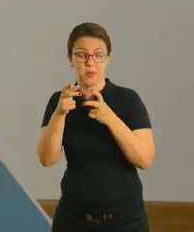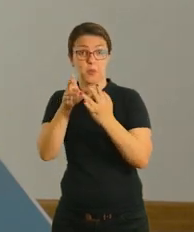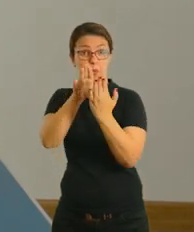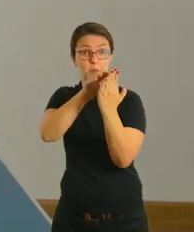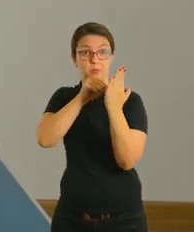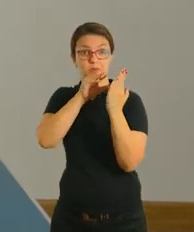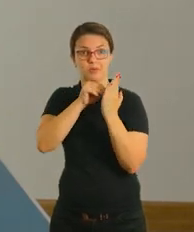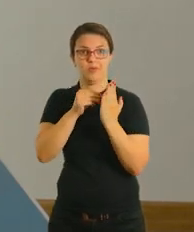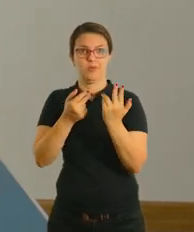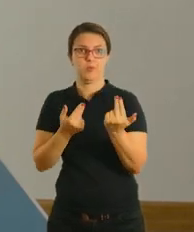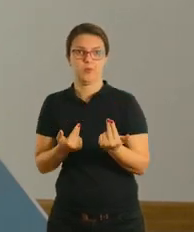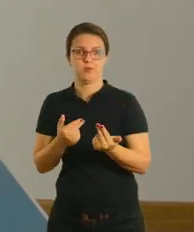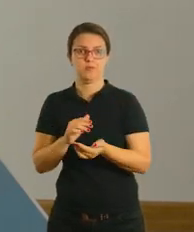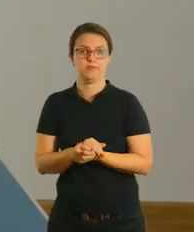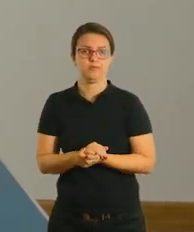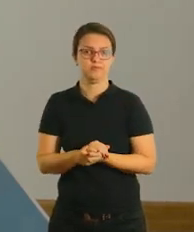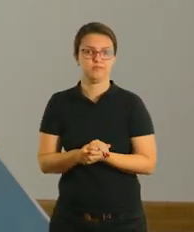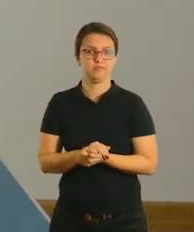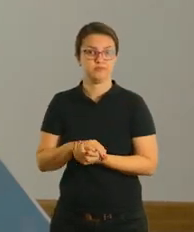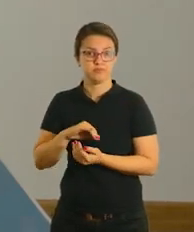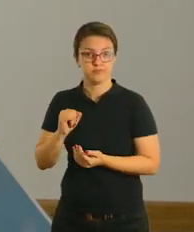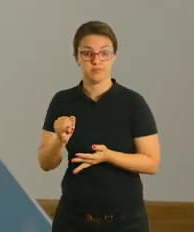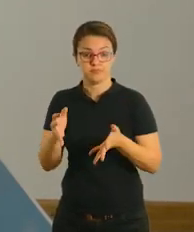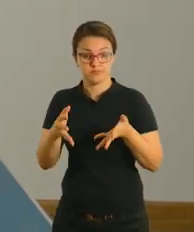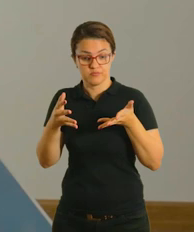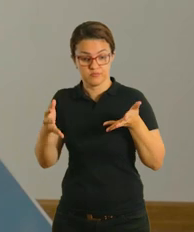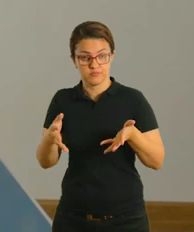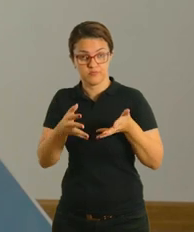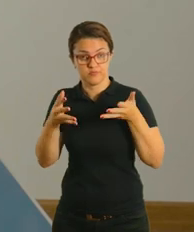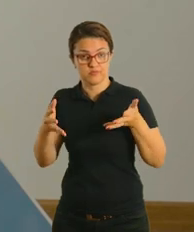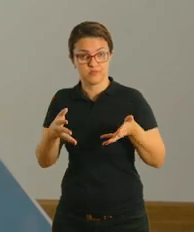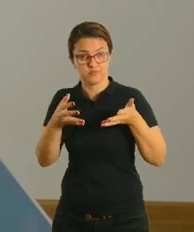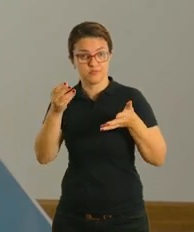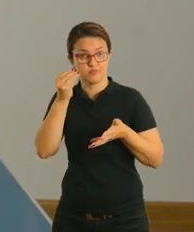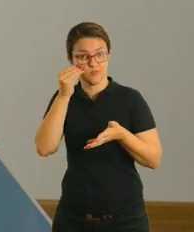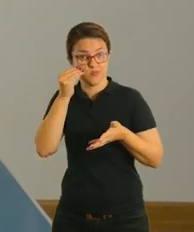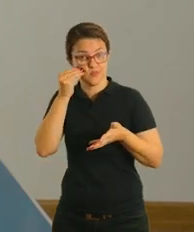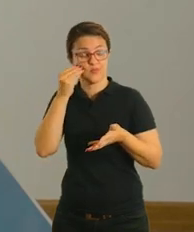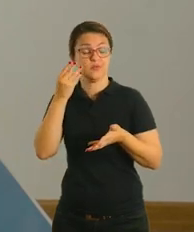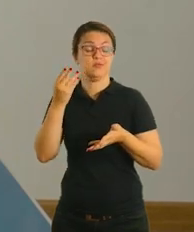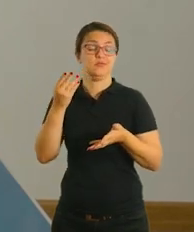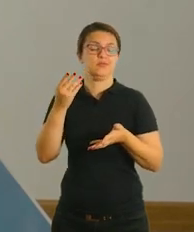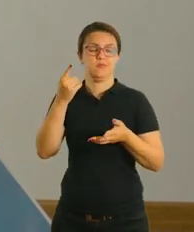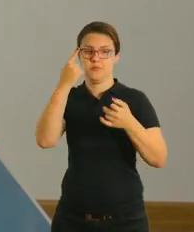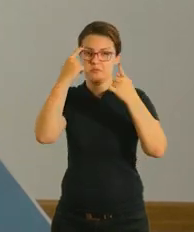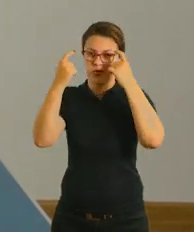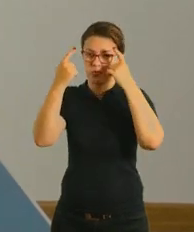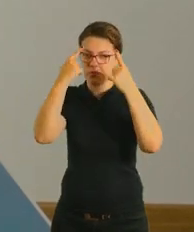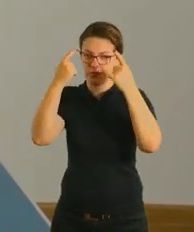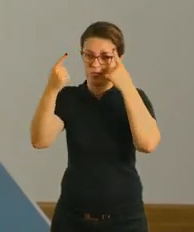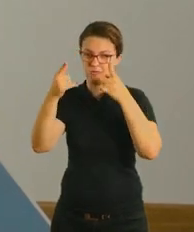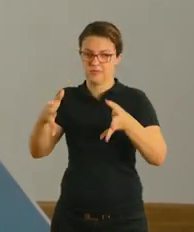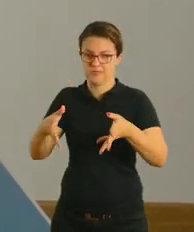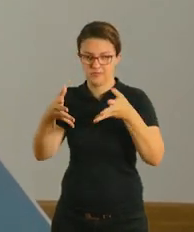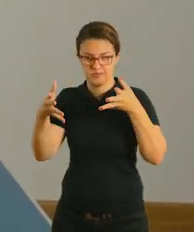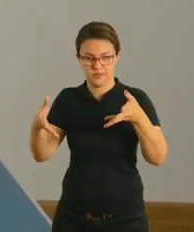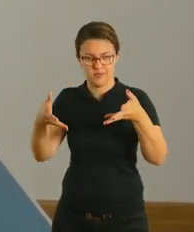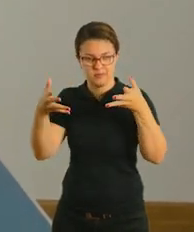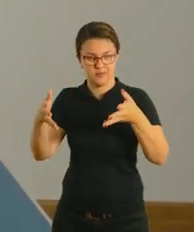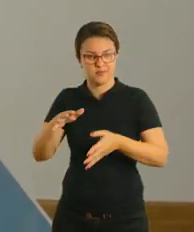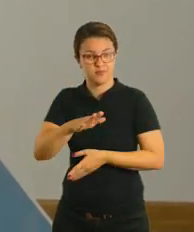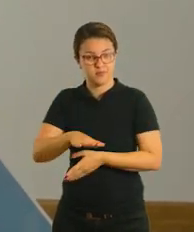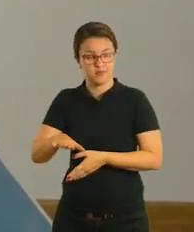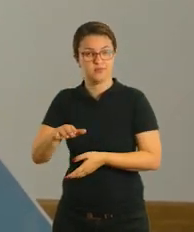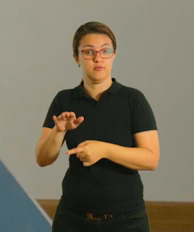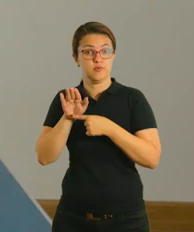reproduzir igual também, tá? Então explorem isso, tenta estimular a criatividade da criança, ajude